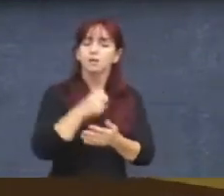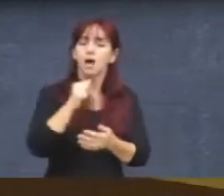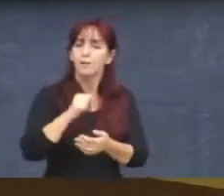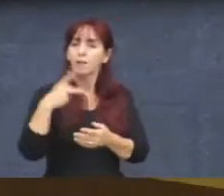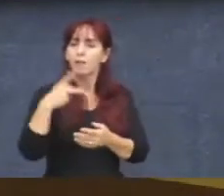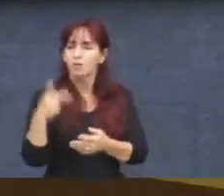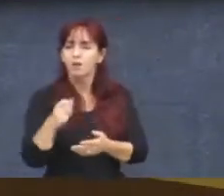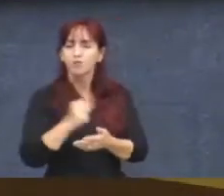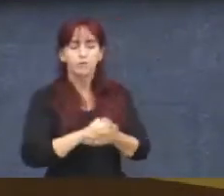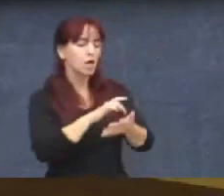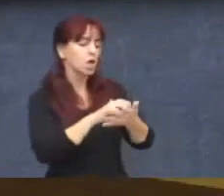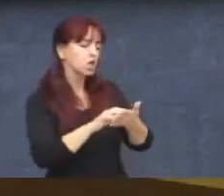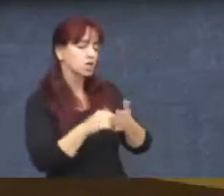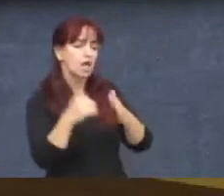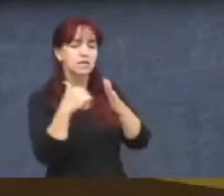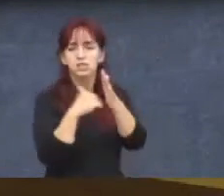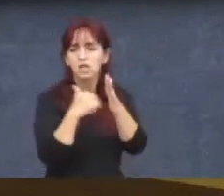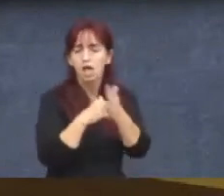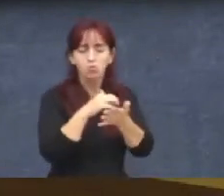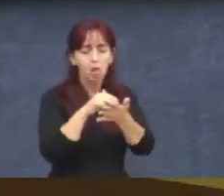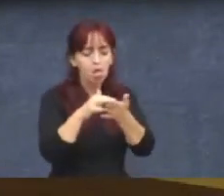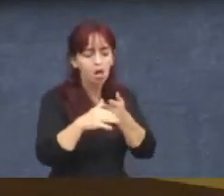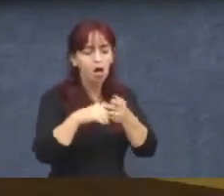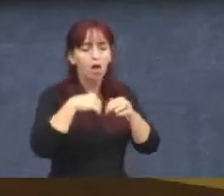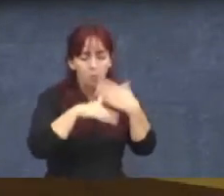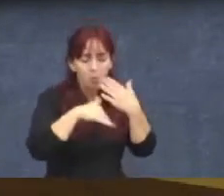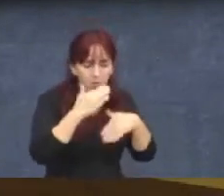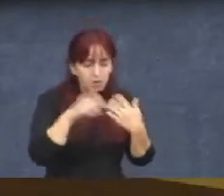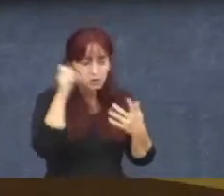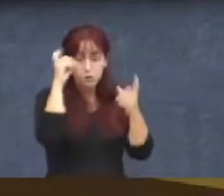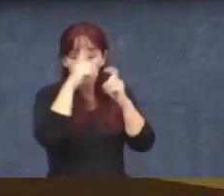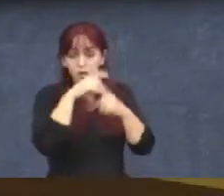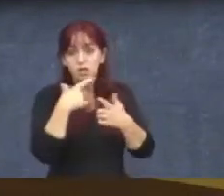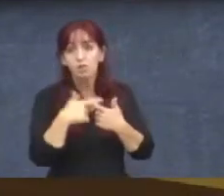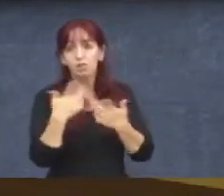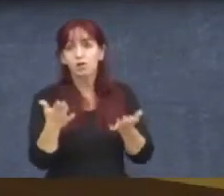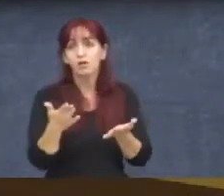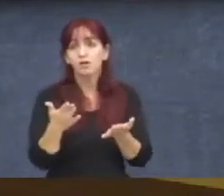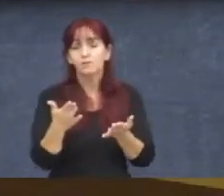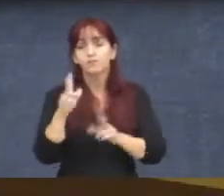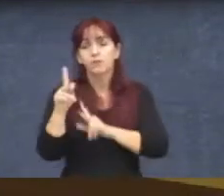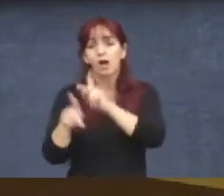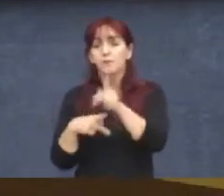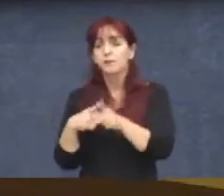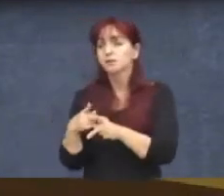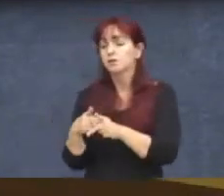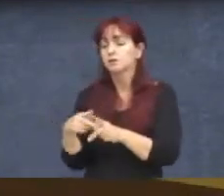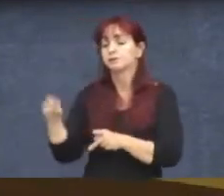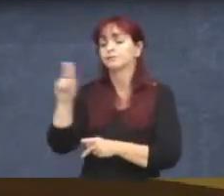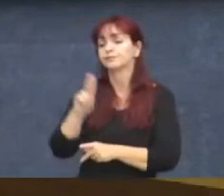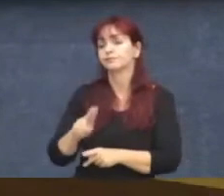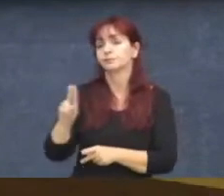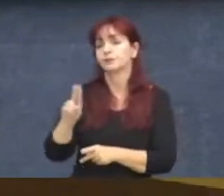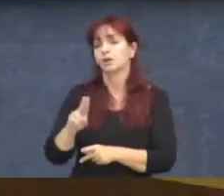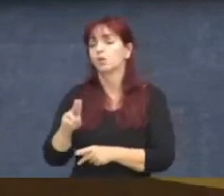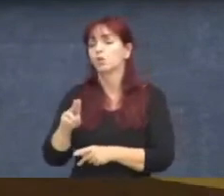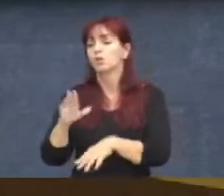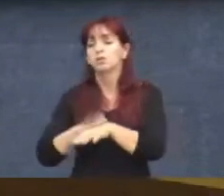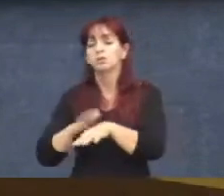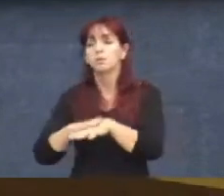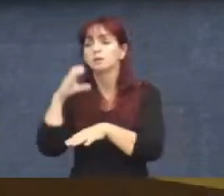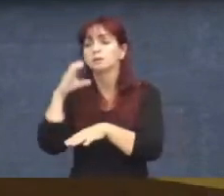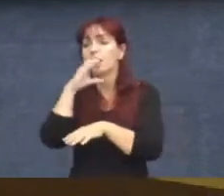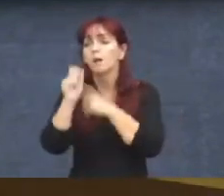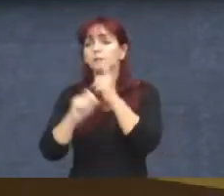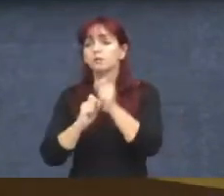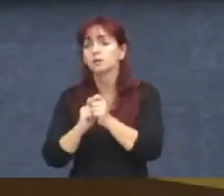cadastrar uma senha, que tem que fazer uma recarga, que tem que fazer tanto procedimento, que, no final das contas, a pessoa acaba utilizando o caminho mais rápido de usar, por